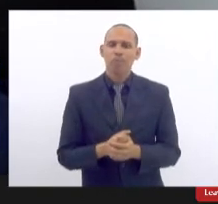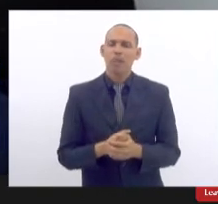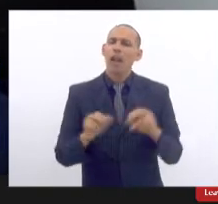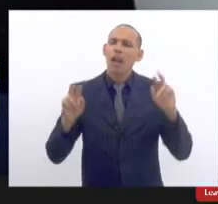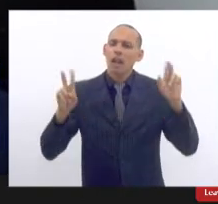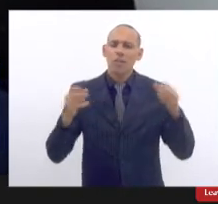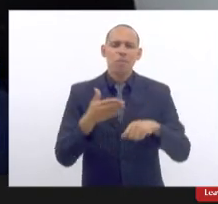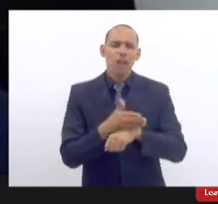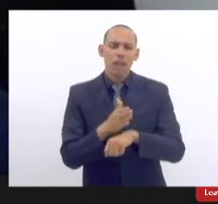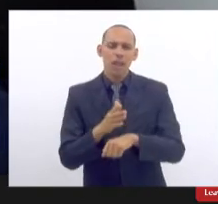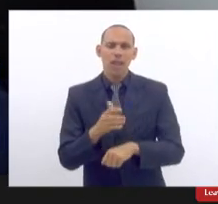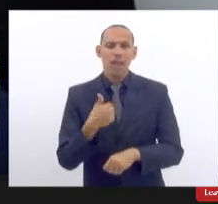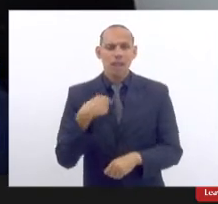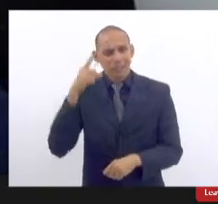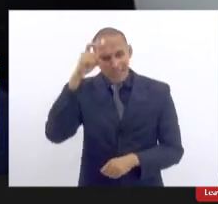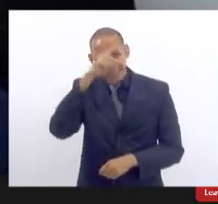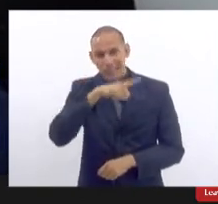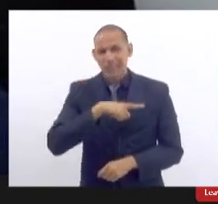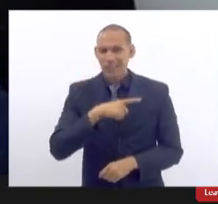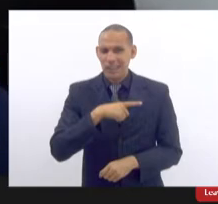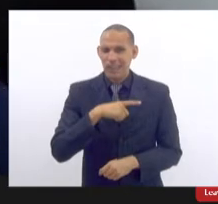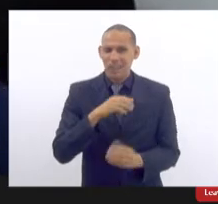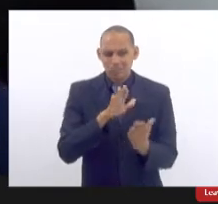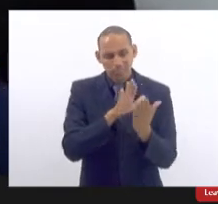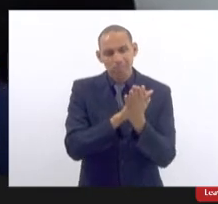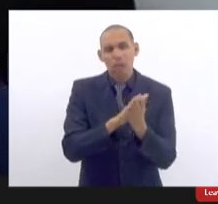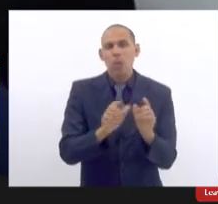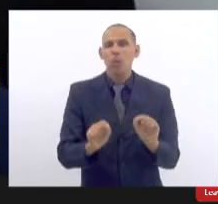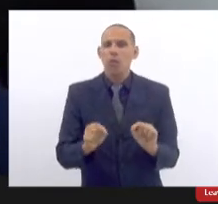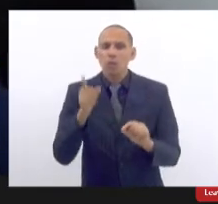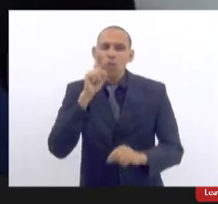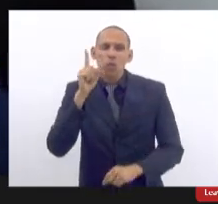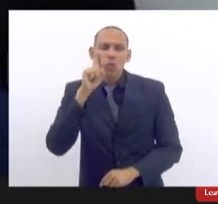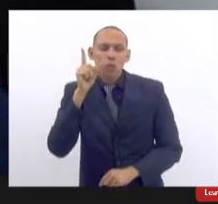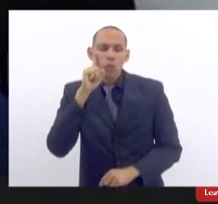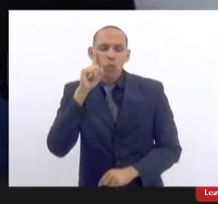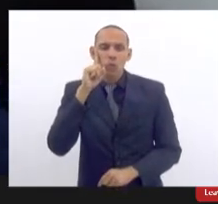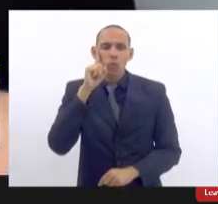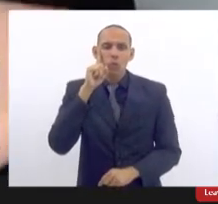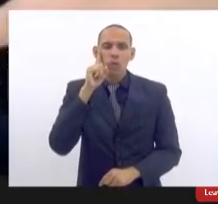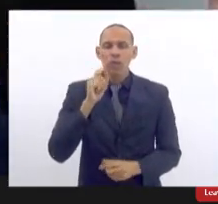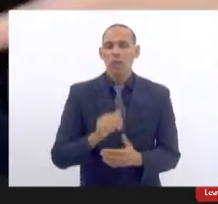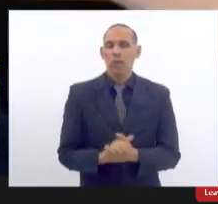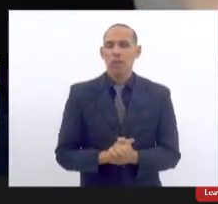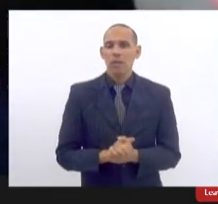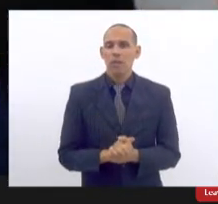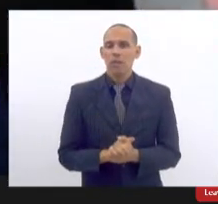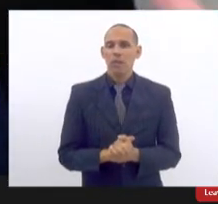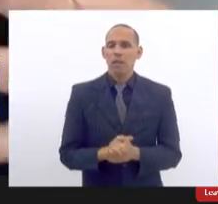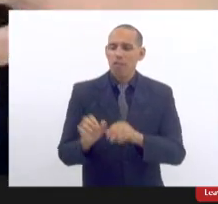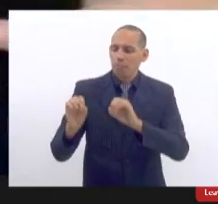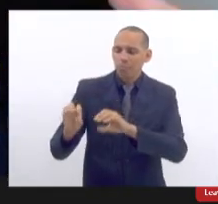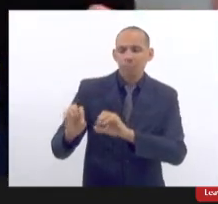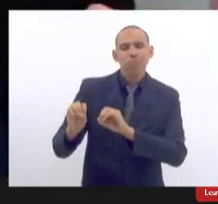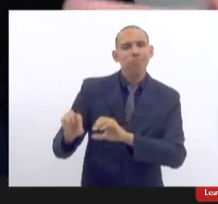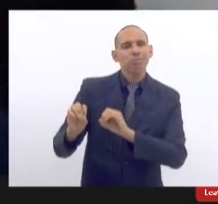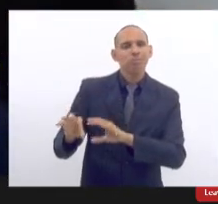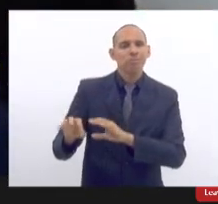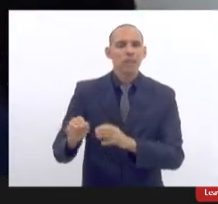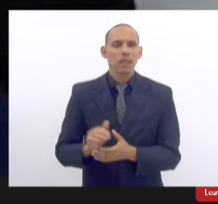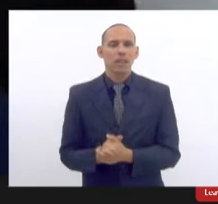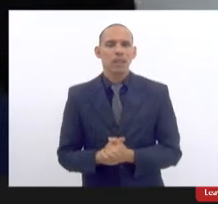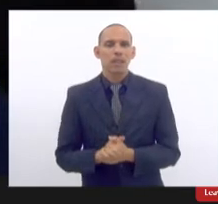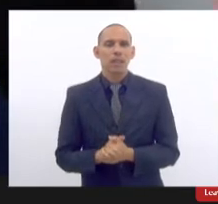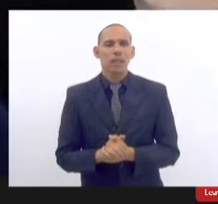dificuldade que eu particularmente enfrento diariamente no cumprimento nessa educação de saber que